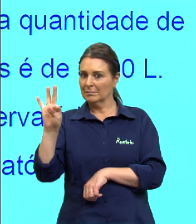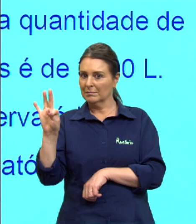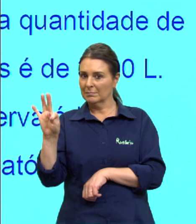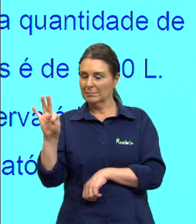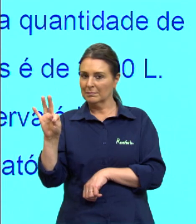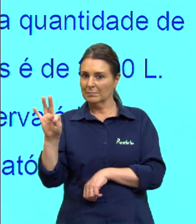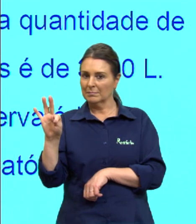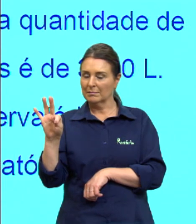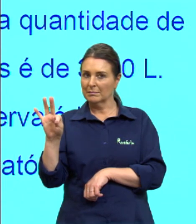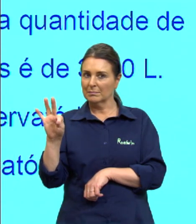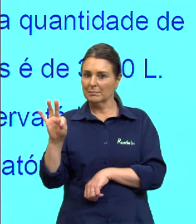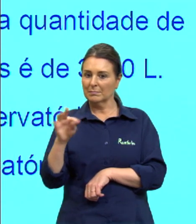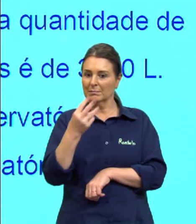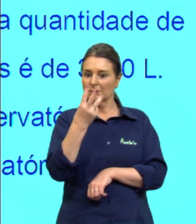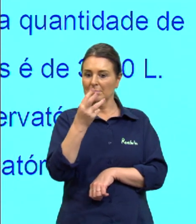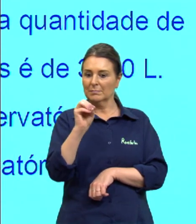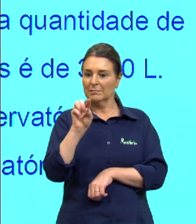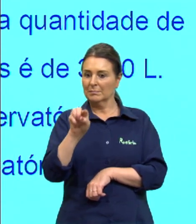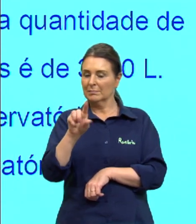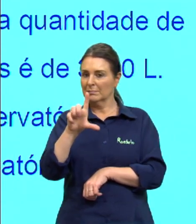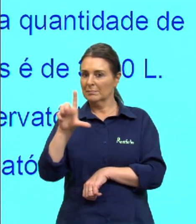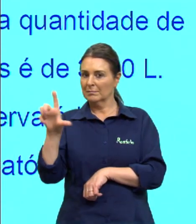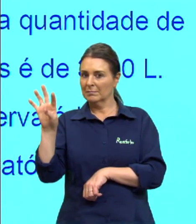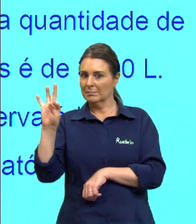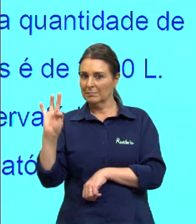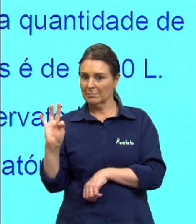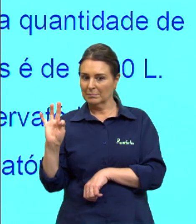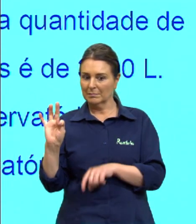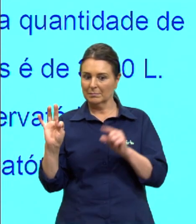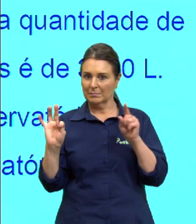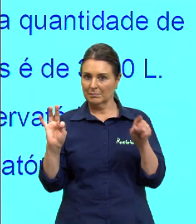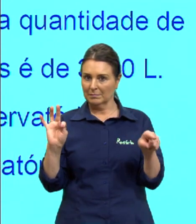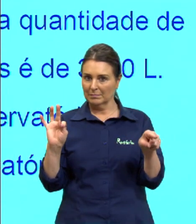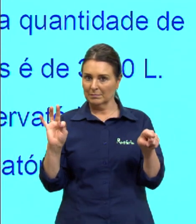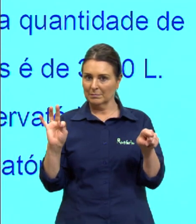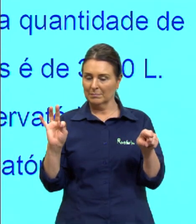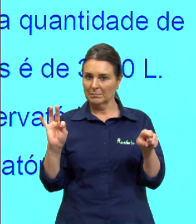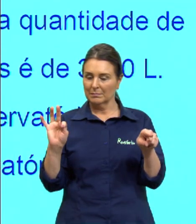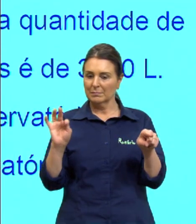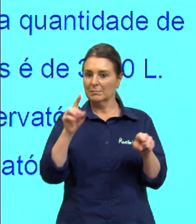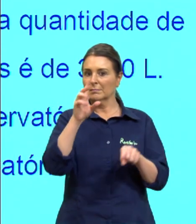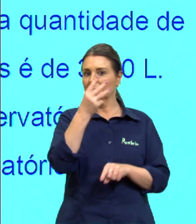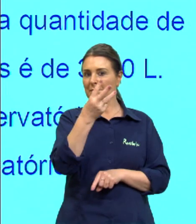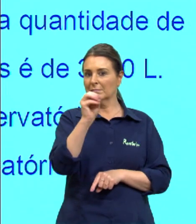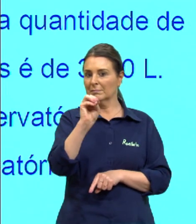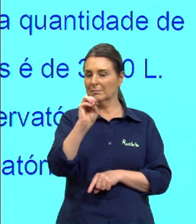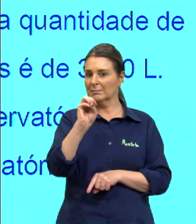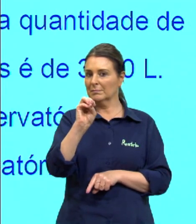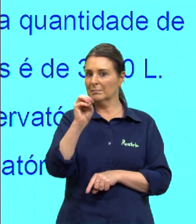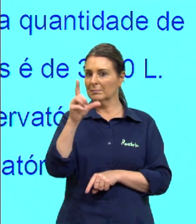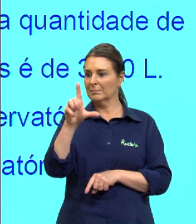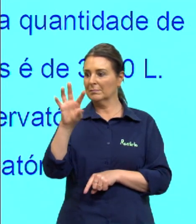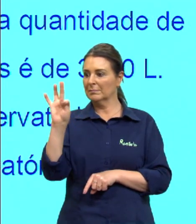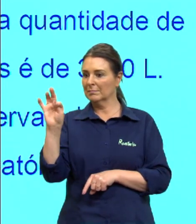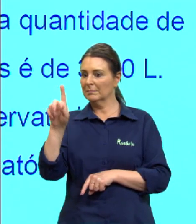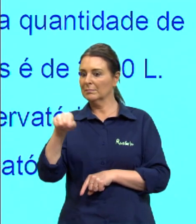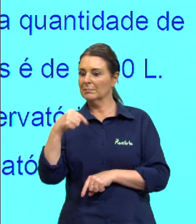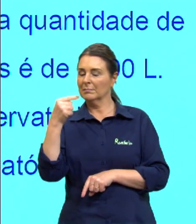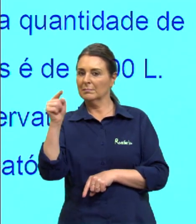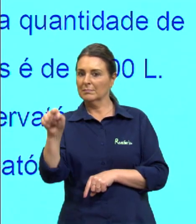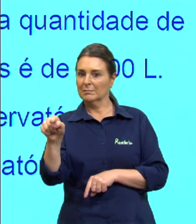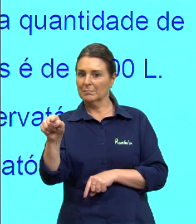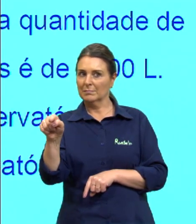então eu tenho aqui 30 mil litros nesse reservatório, certo, e tenho 30 mil litros neste reservatório.